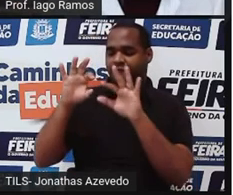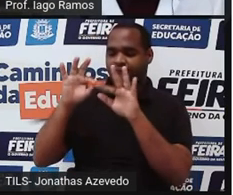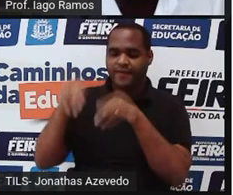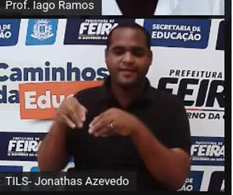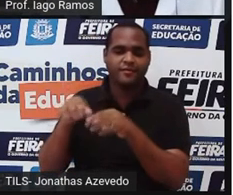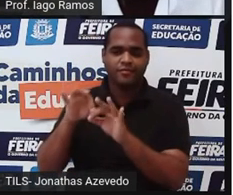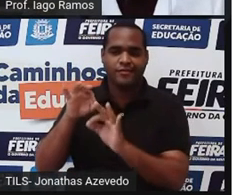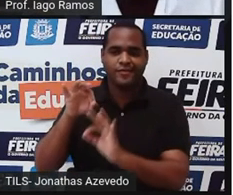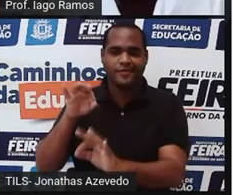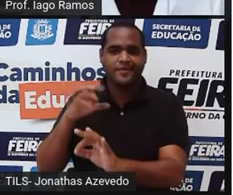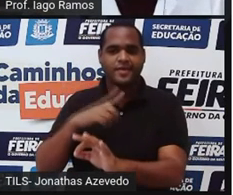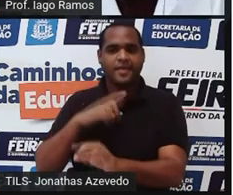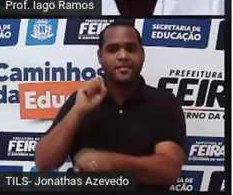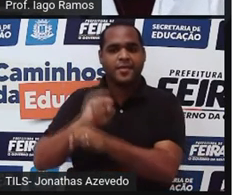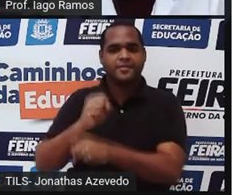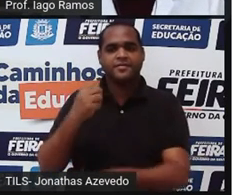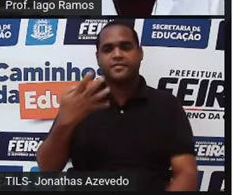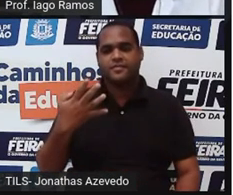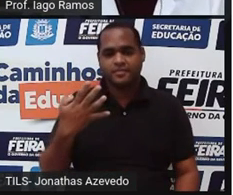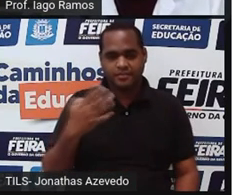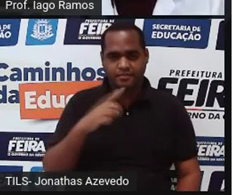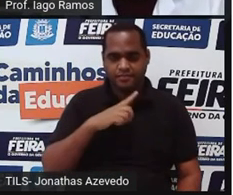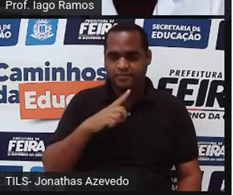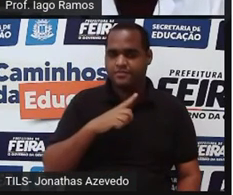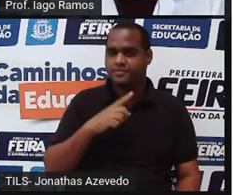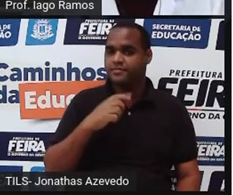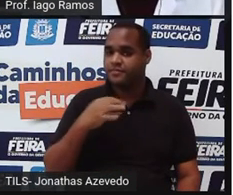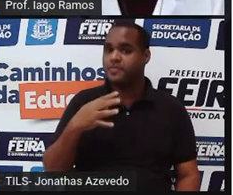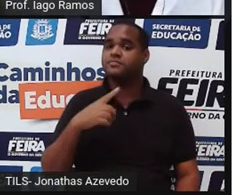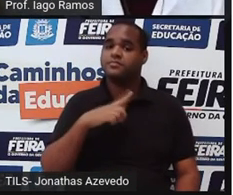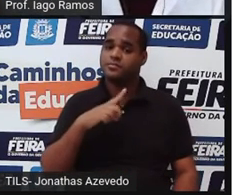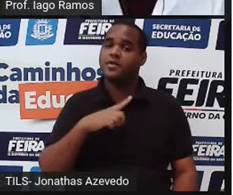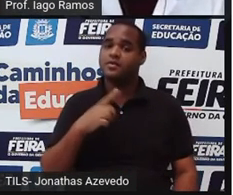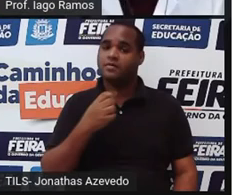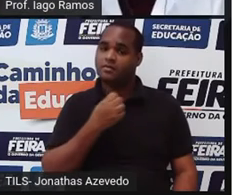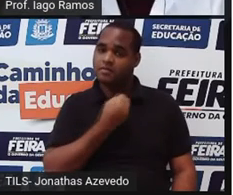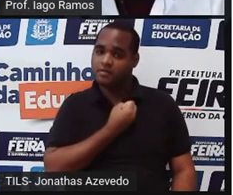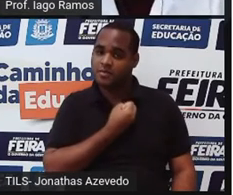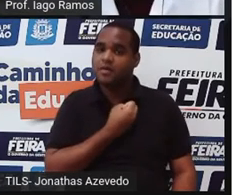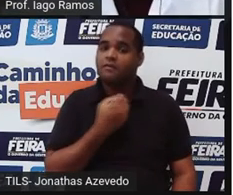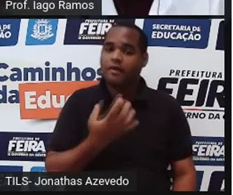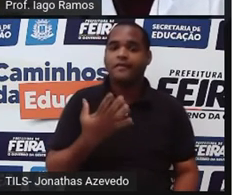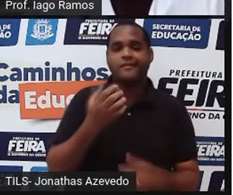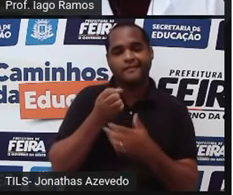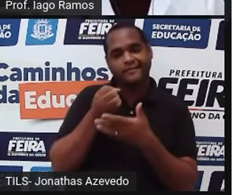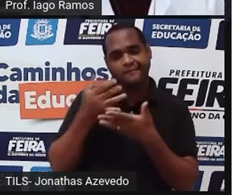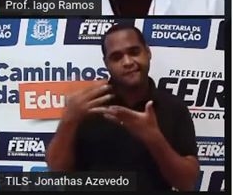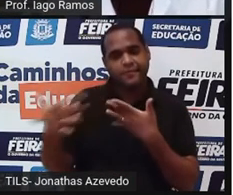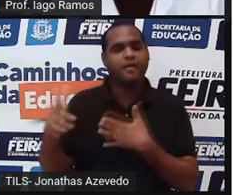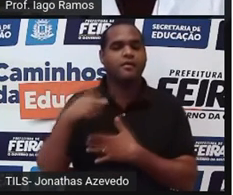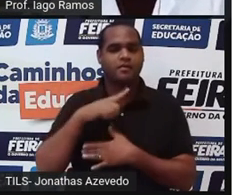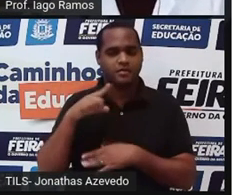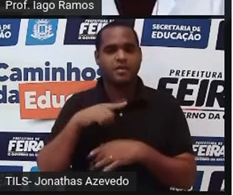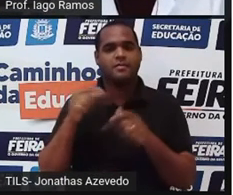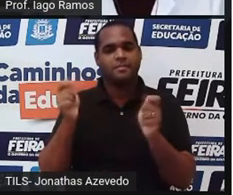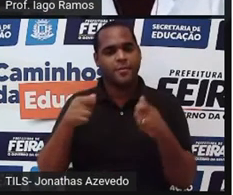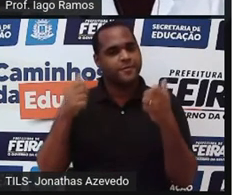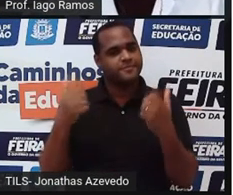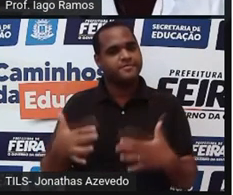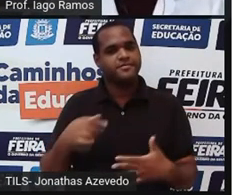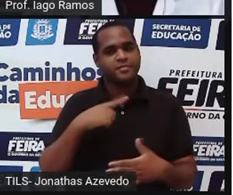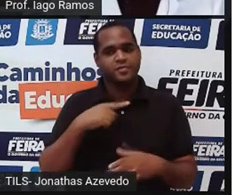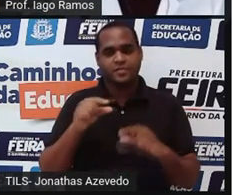chega um momento que ele para. Ele parou no 4 ali. Mas depois daquele 4 infinitamente ainda tem algarismos e esses